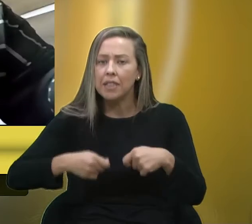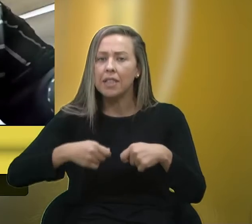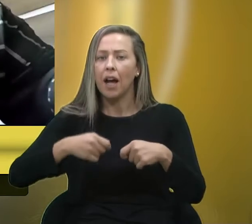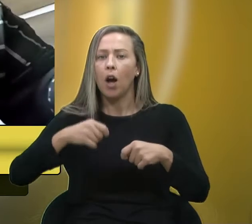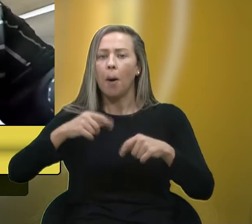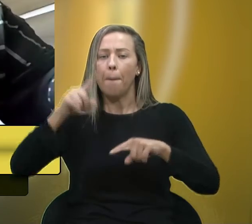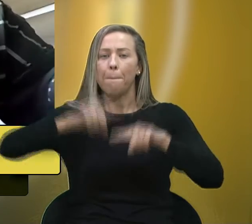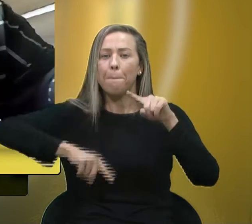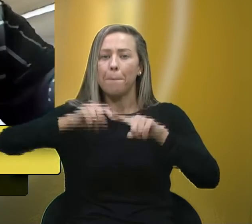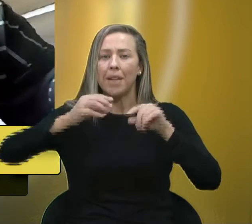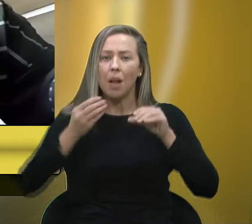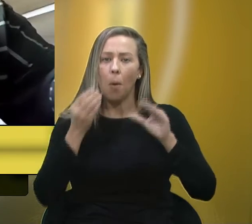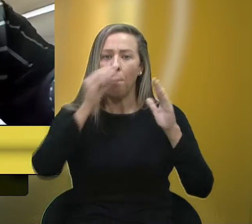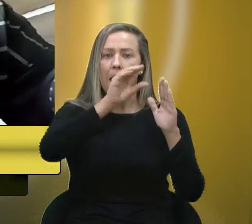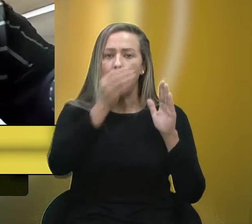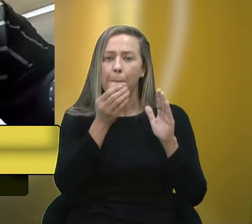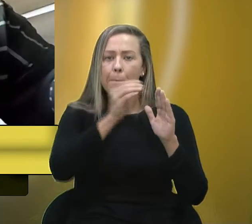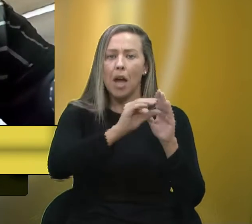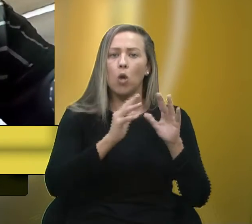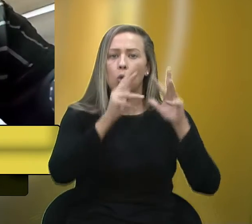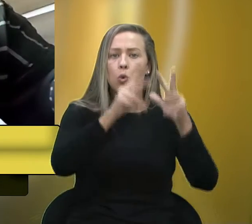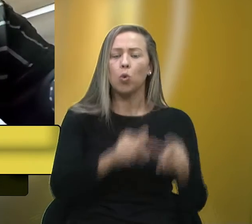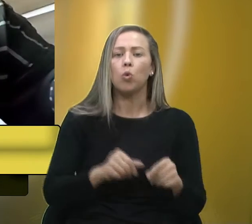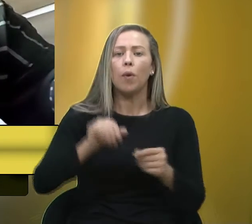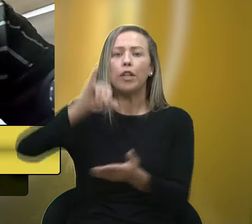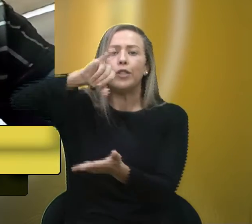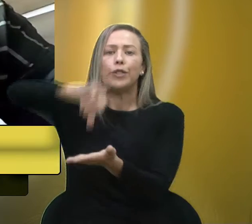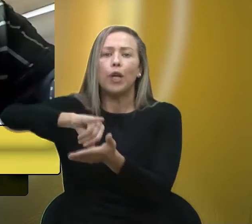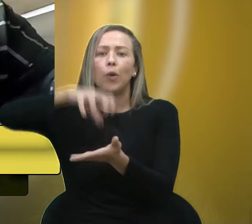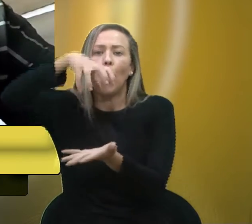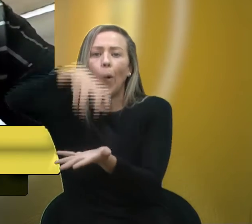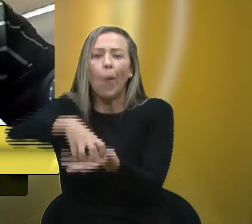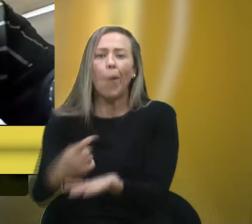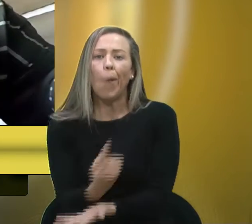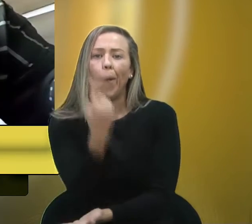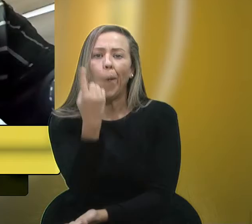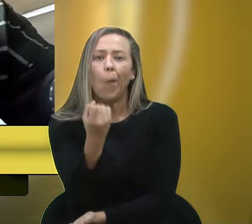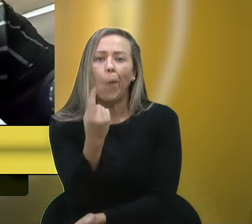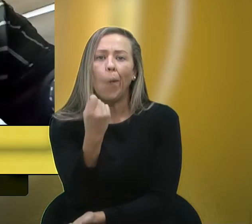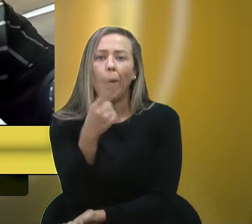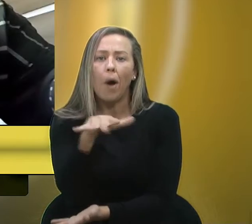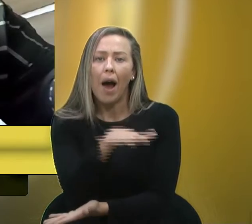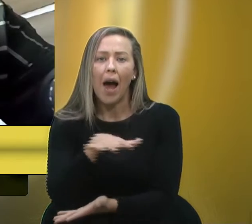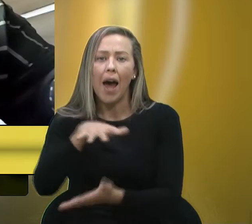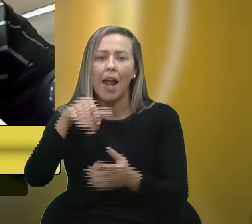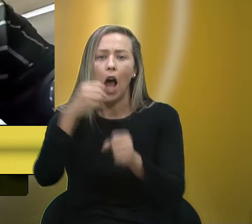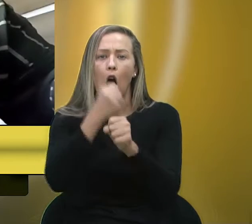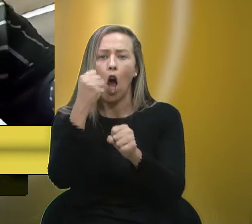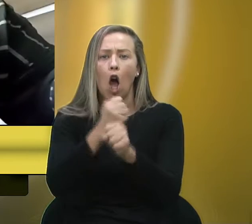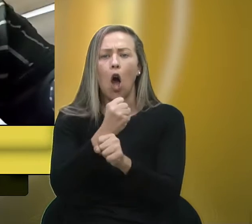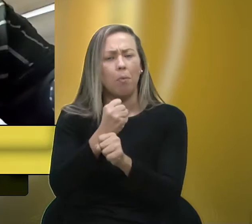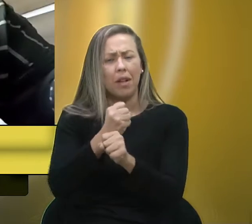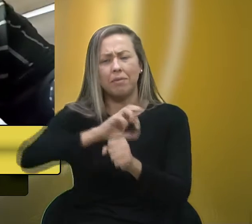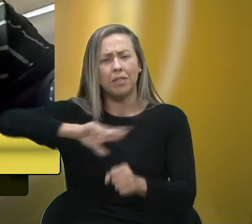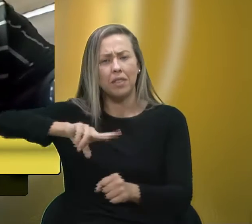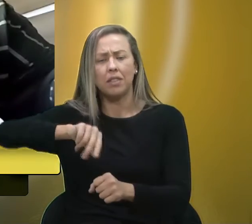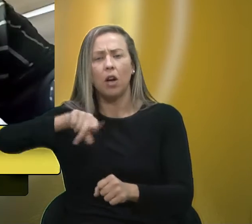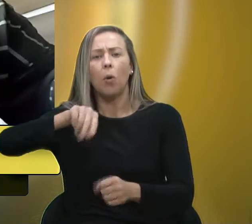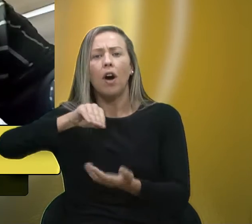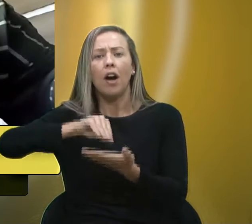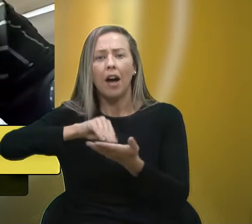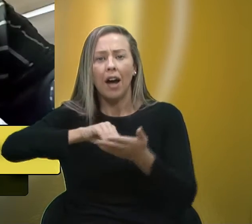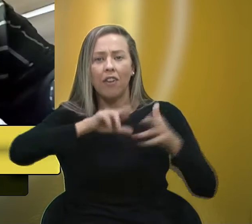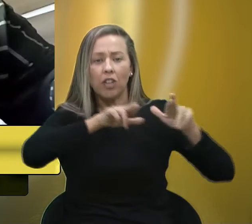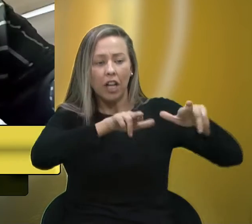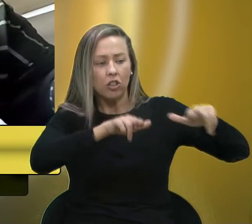e descentralizar os serviços públicos do setor de obras. Falo da região